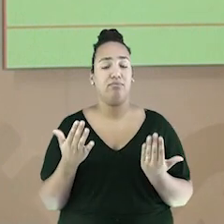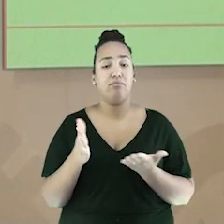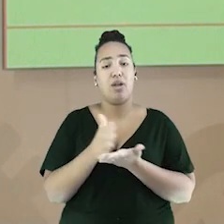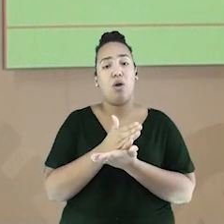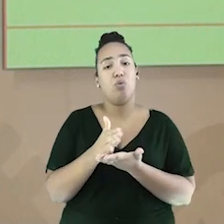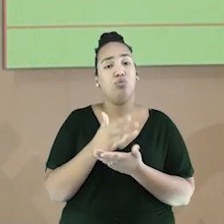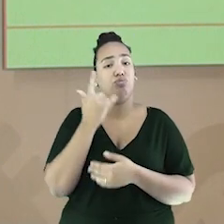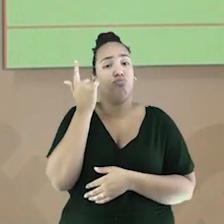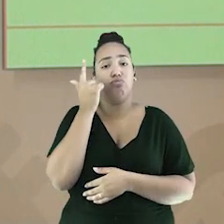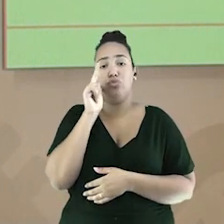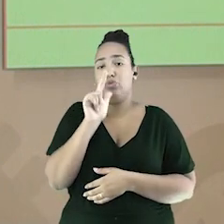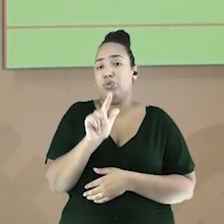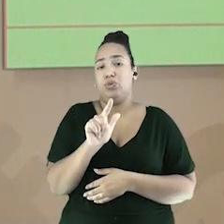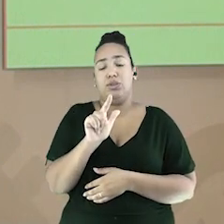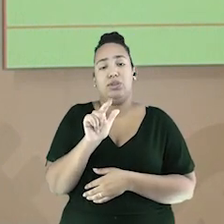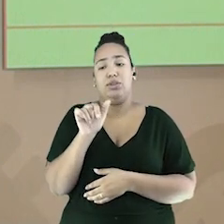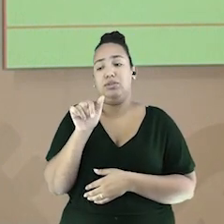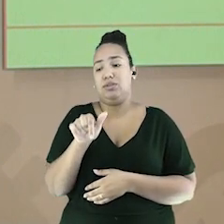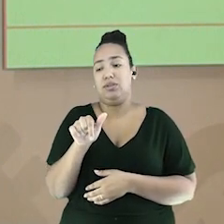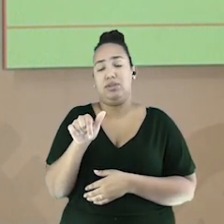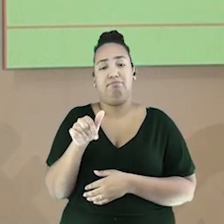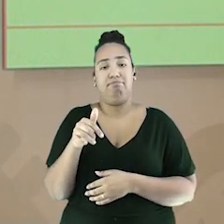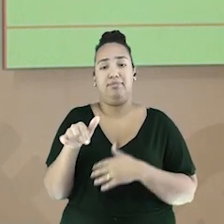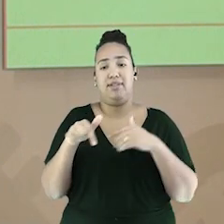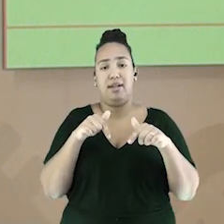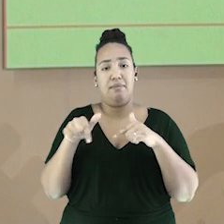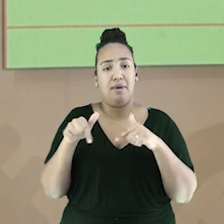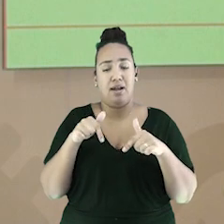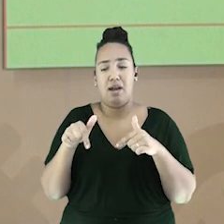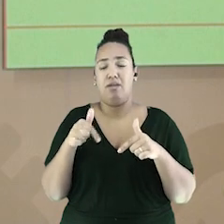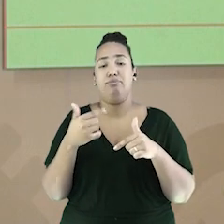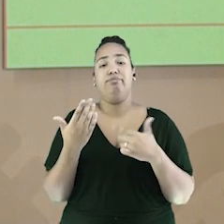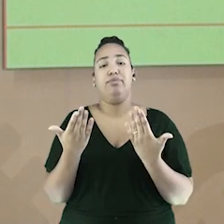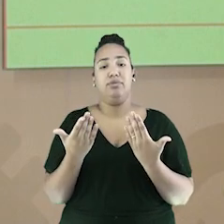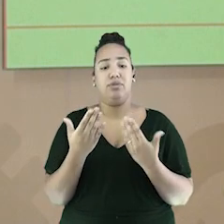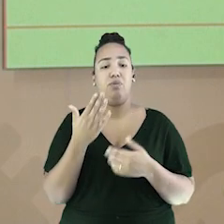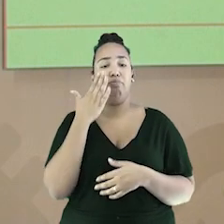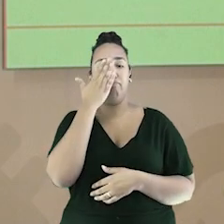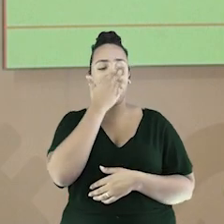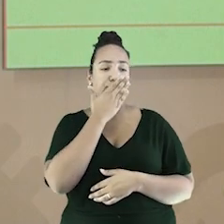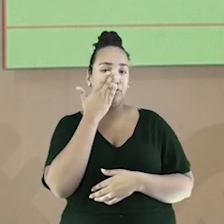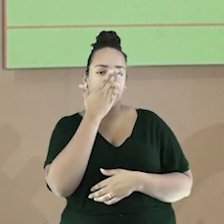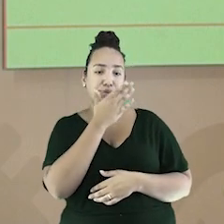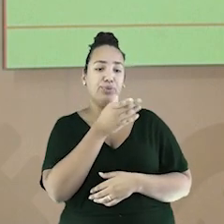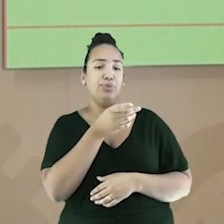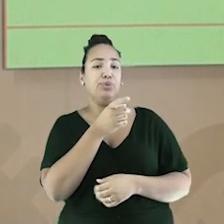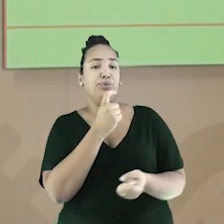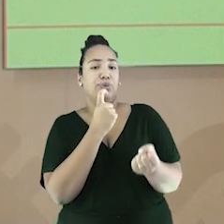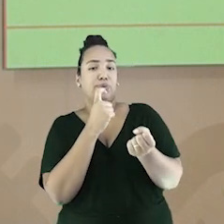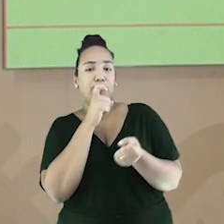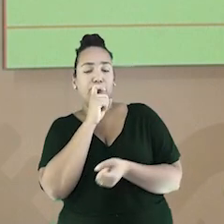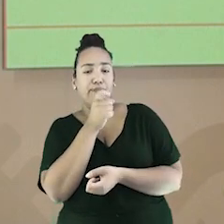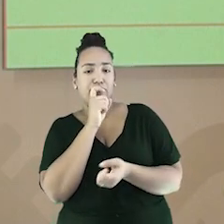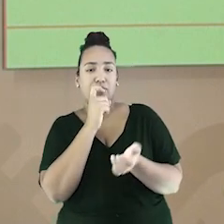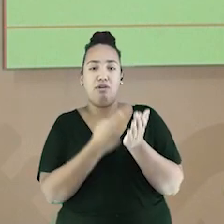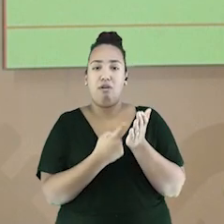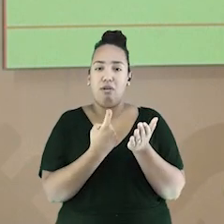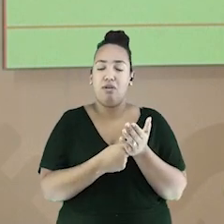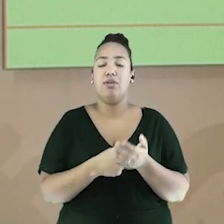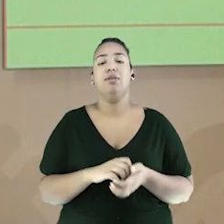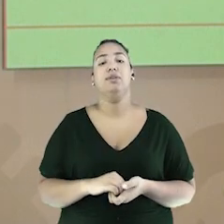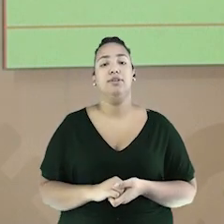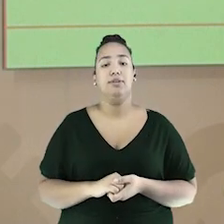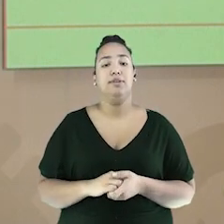entregando às drogas e à prostituição. Neste ambiente de tantas transformações e mais elas sofridas pelo trabalhador,